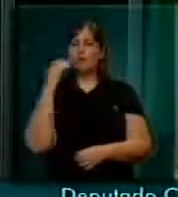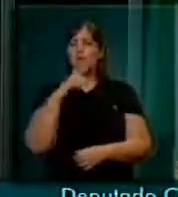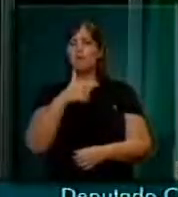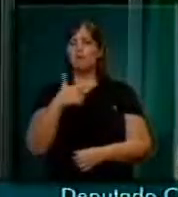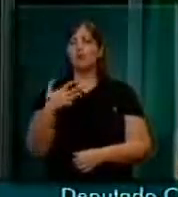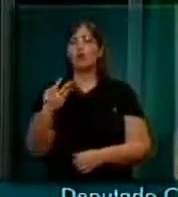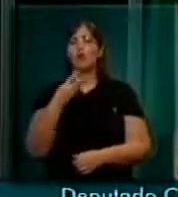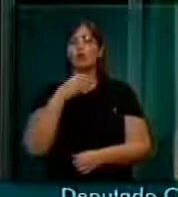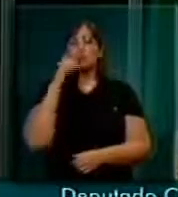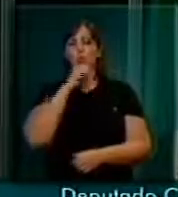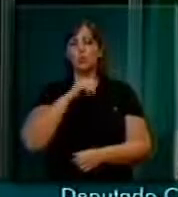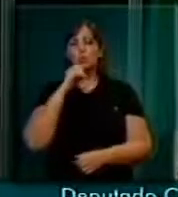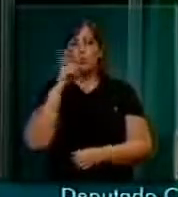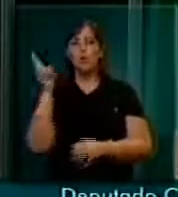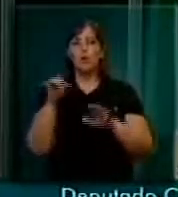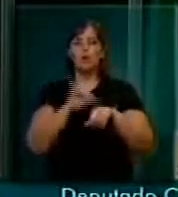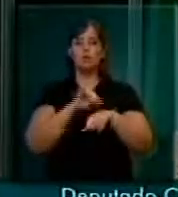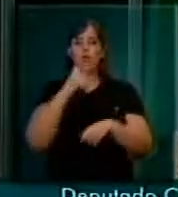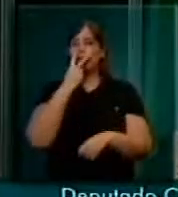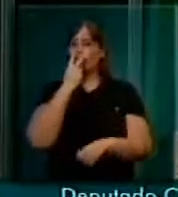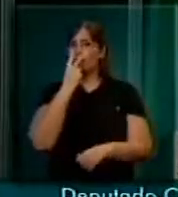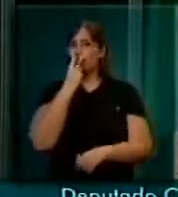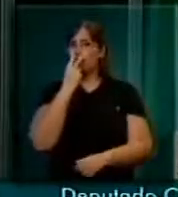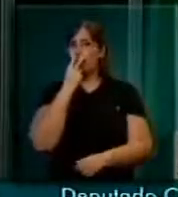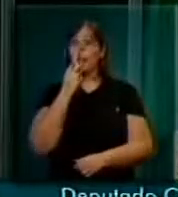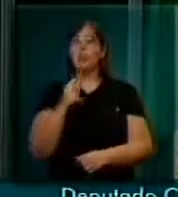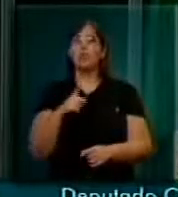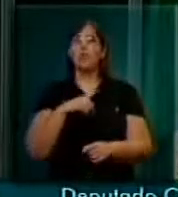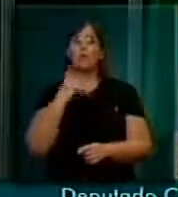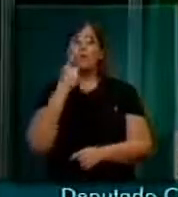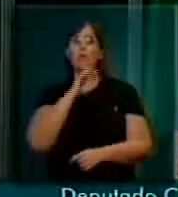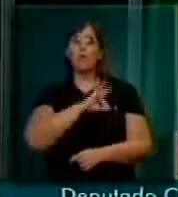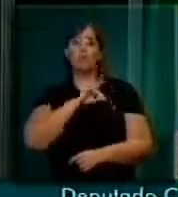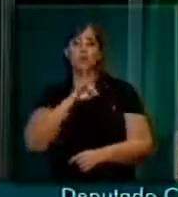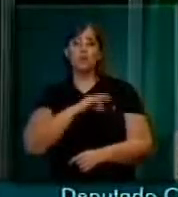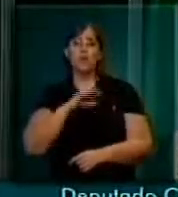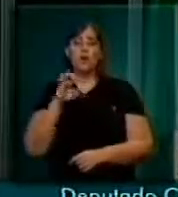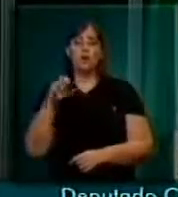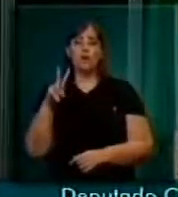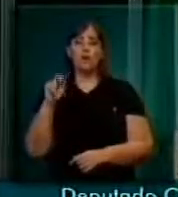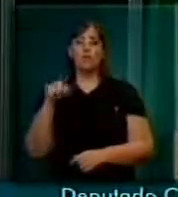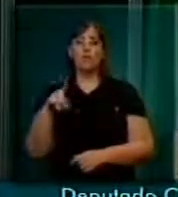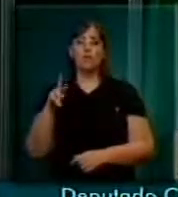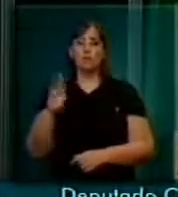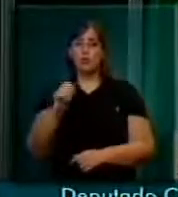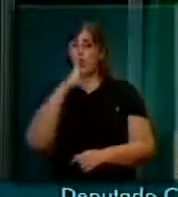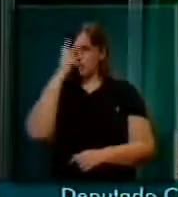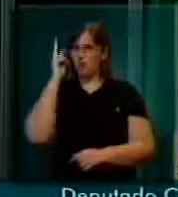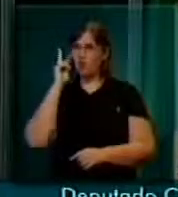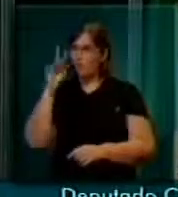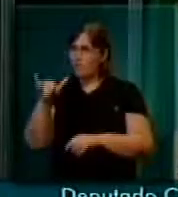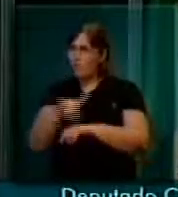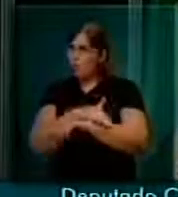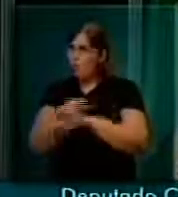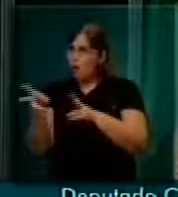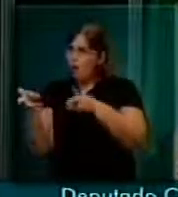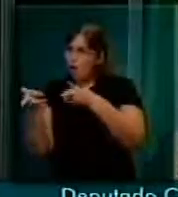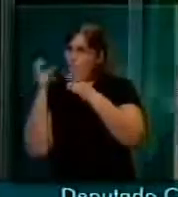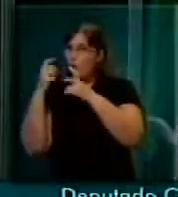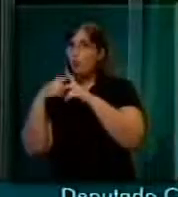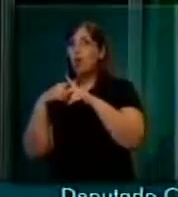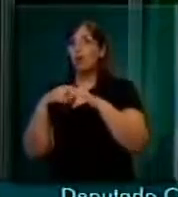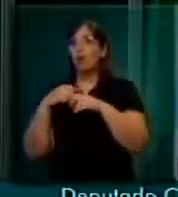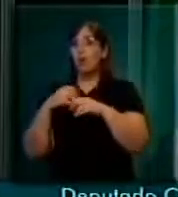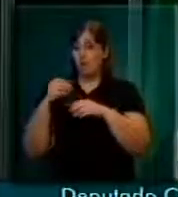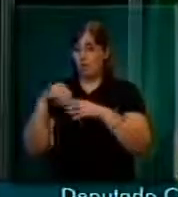Cariacica, na região da Grande Vitória do Espírito Santo, o policial militar Ivano de Oliveira Santos foi identificado como policial pela farda que